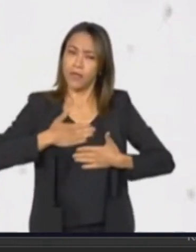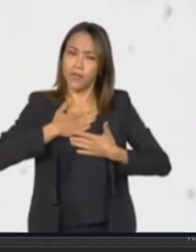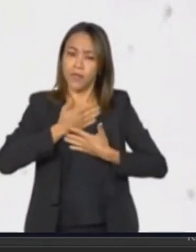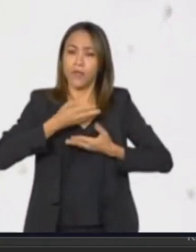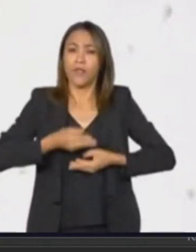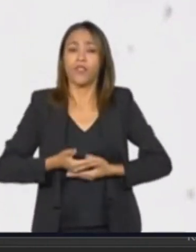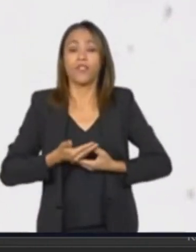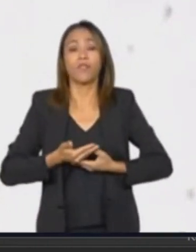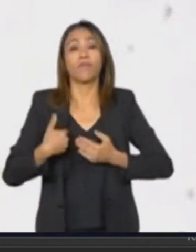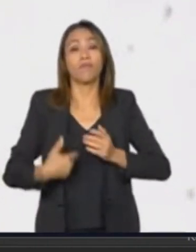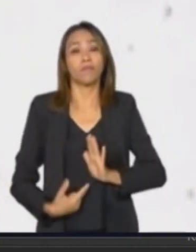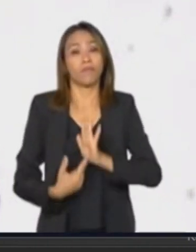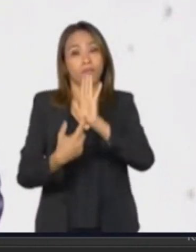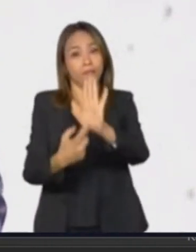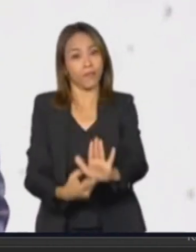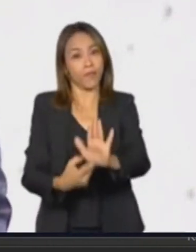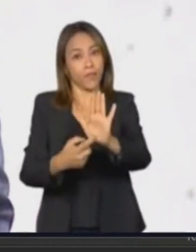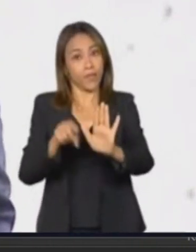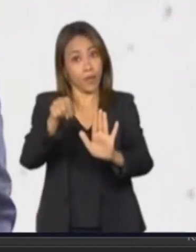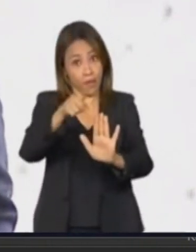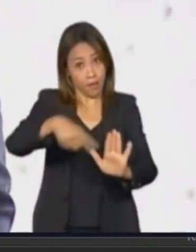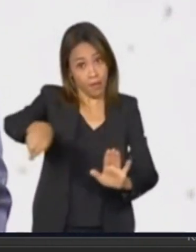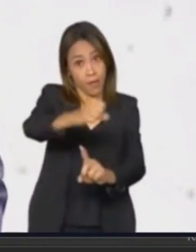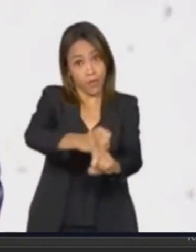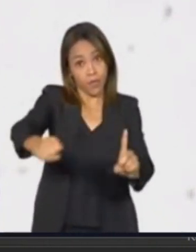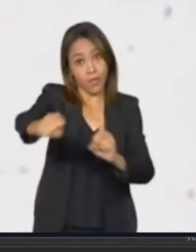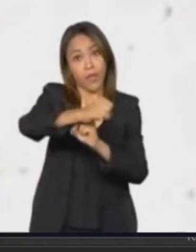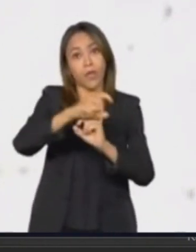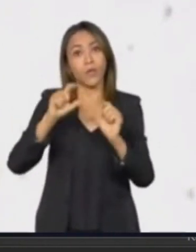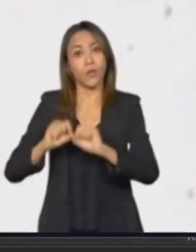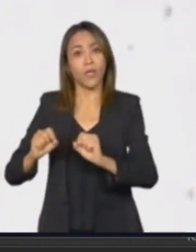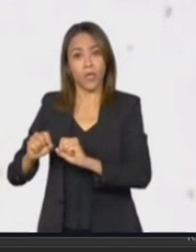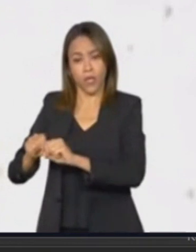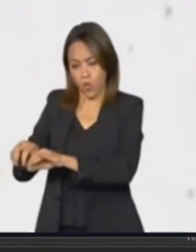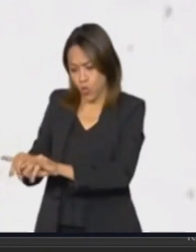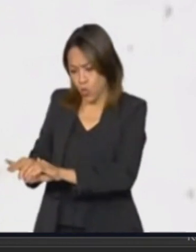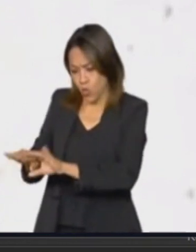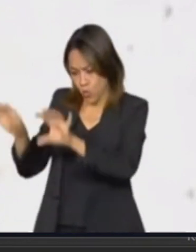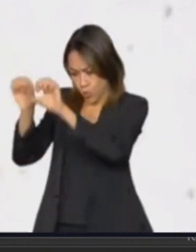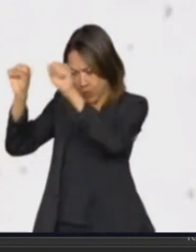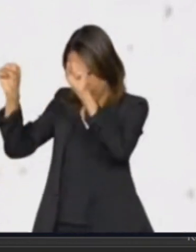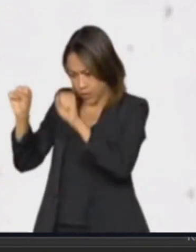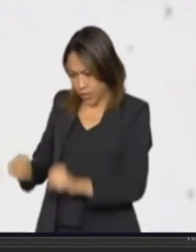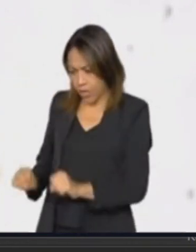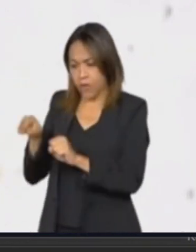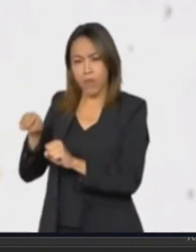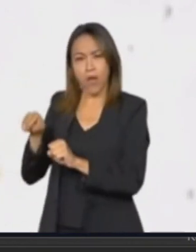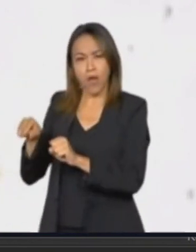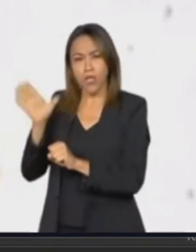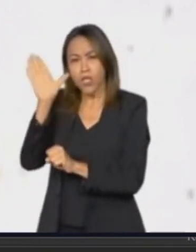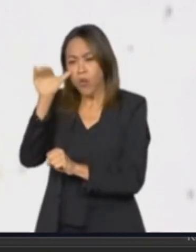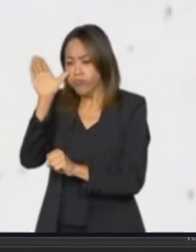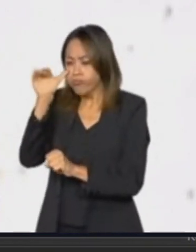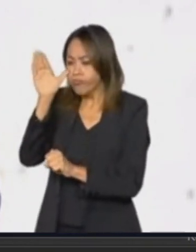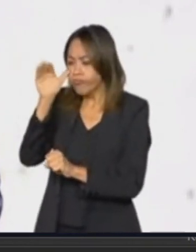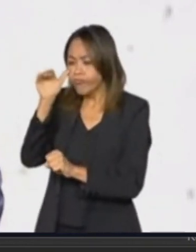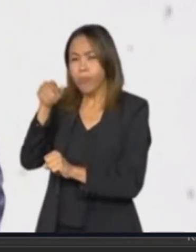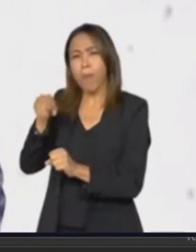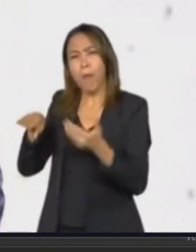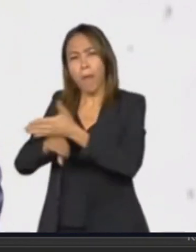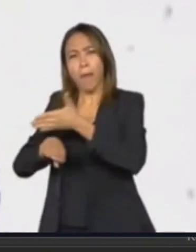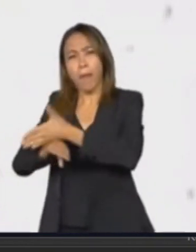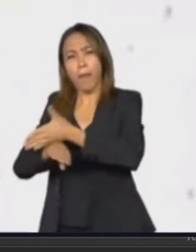a sociedade brasileira o Observatório Nacional de Direitos Humanos, plataforma de acesso público com mais de